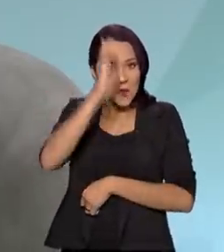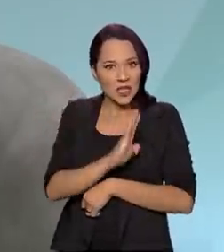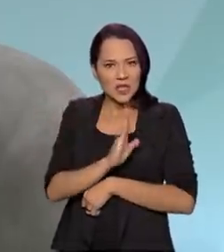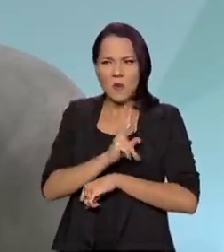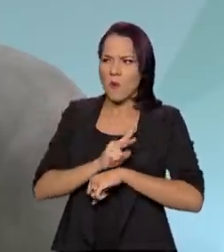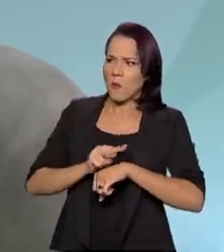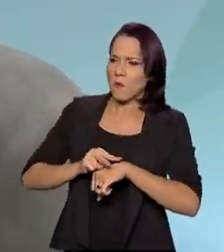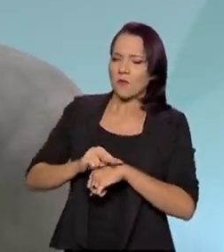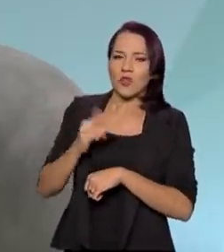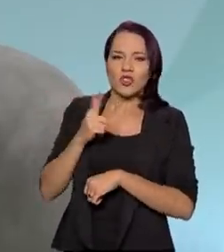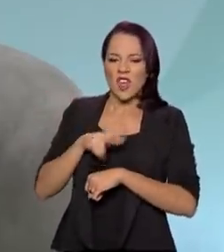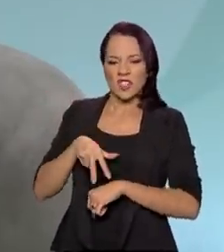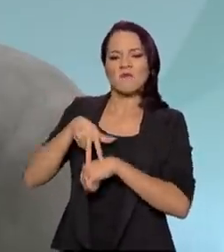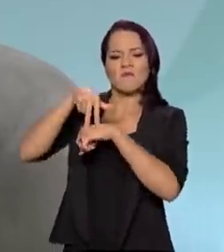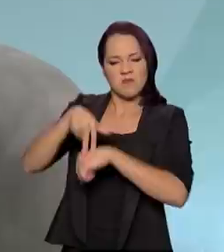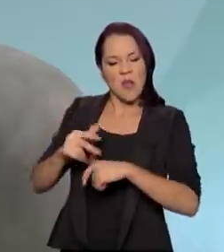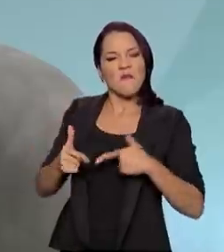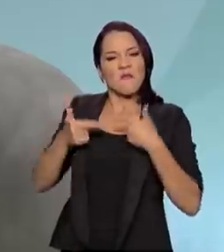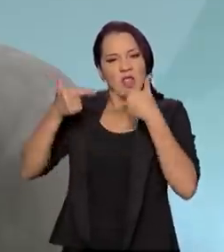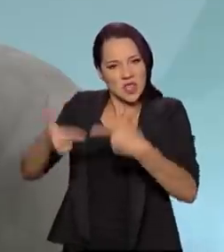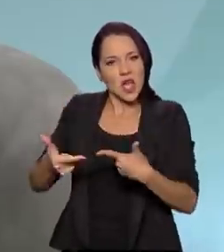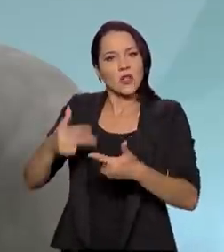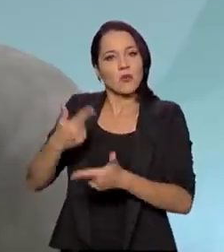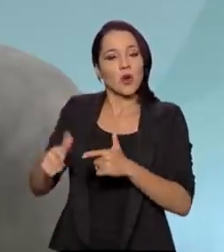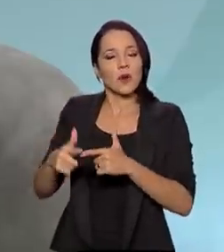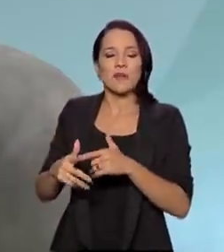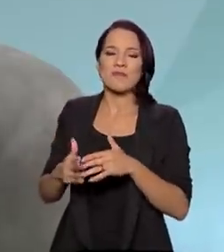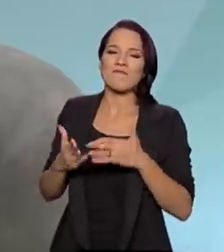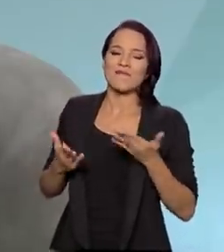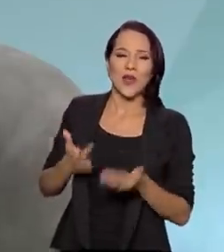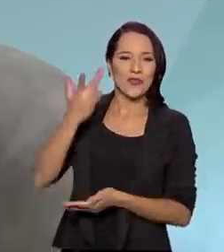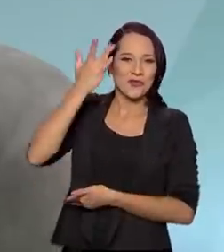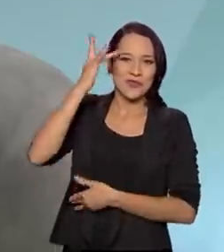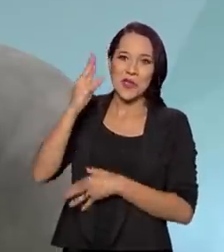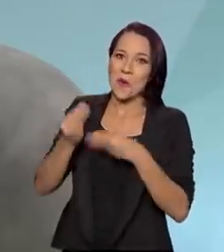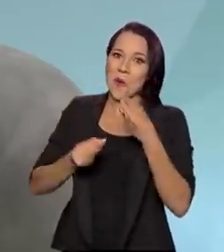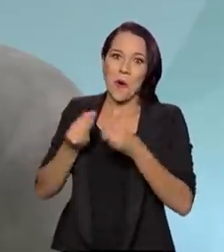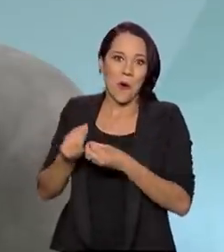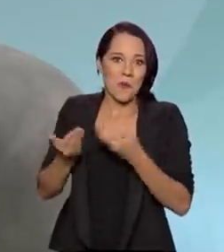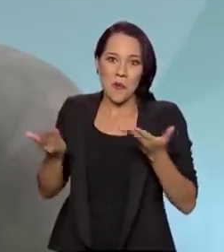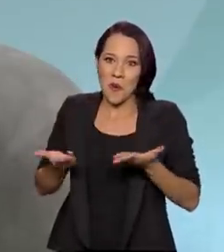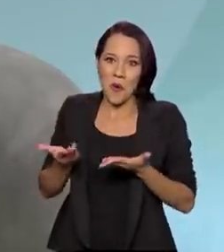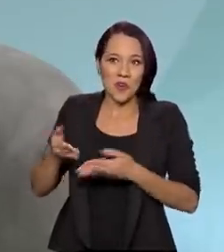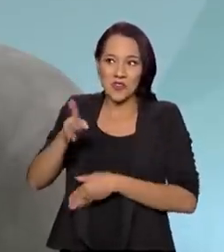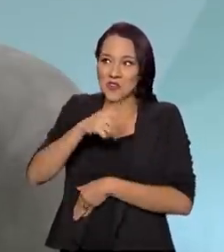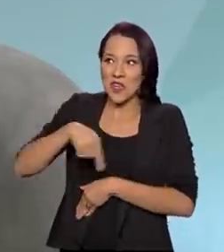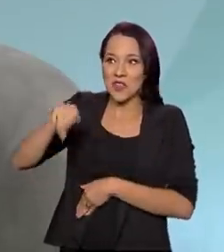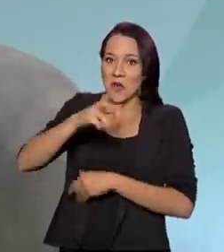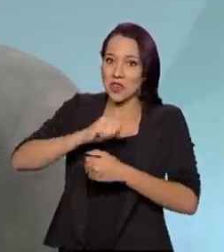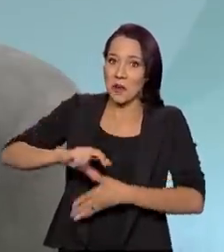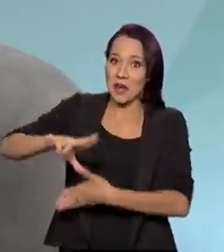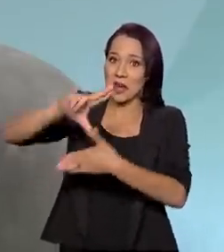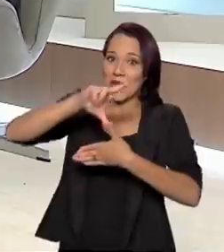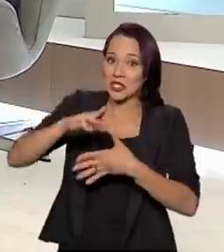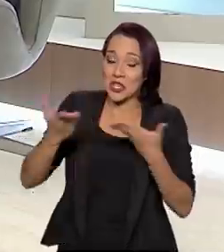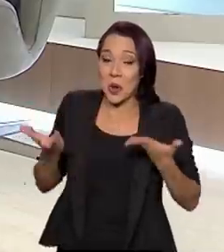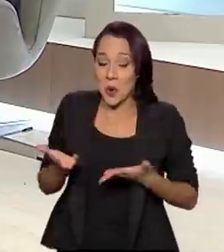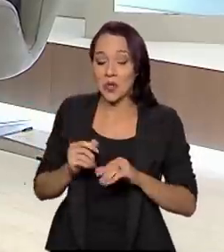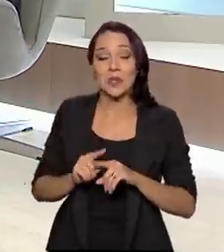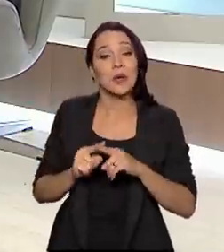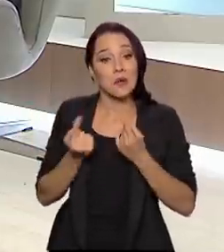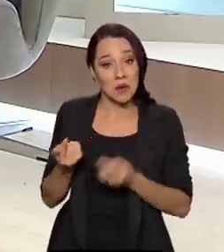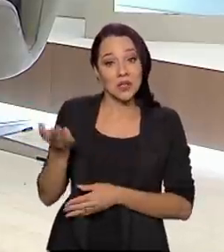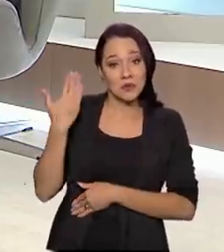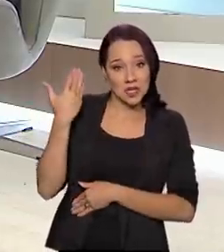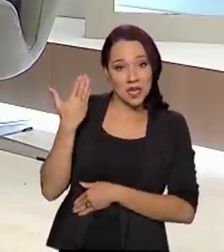realmente enfrentado o problema, não sei qual seria a organização territorial da América Latina hoje. Mas